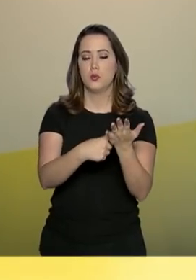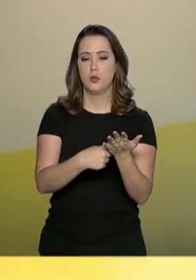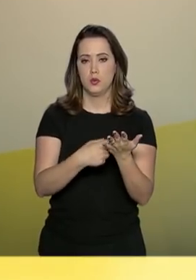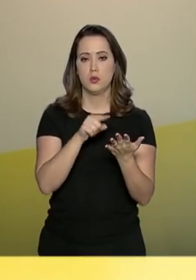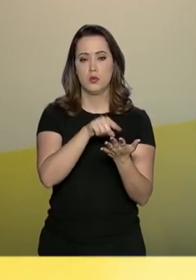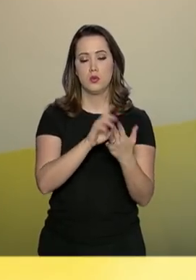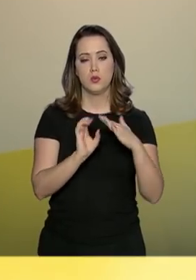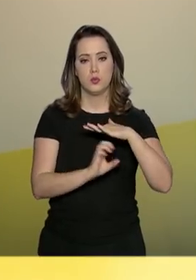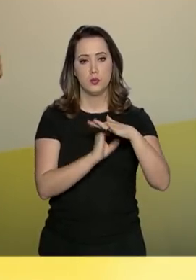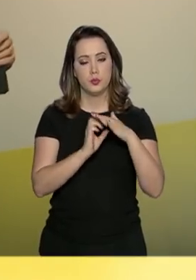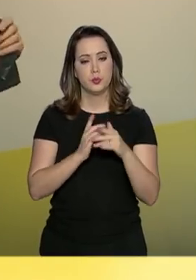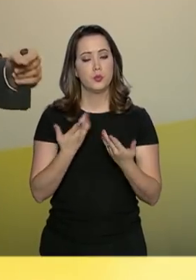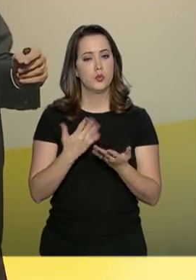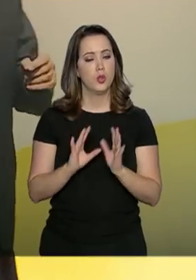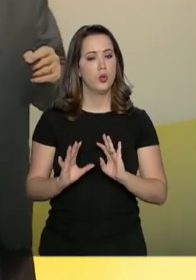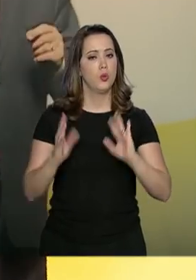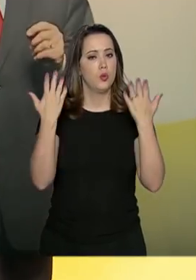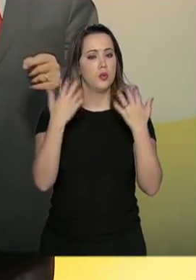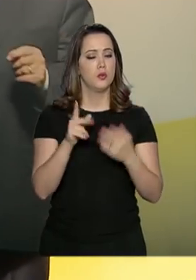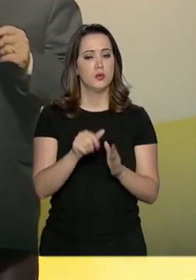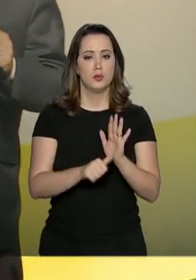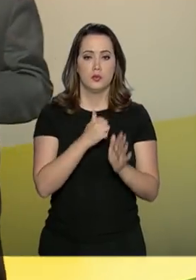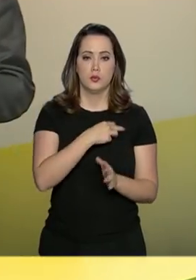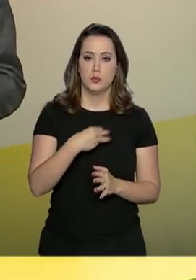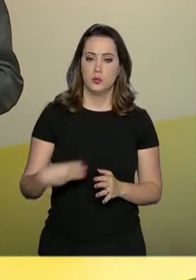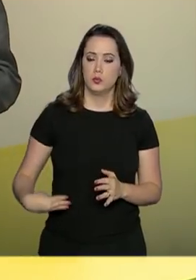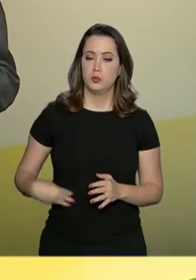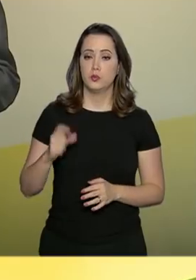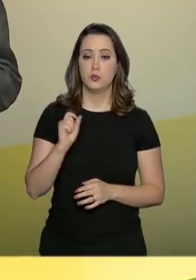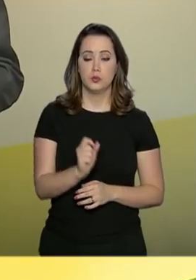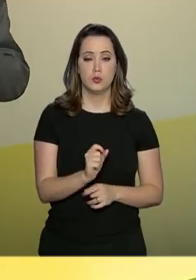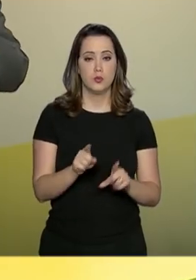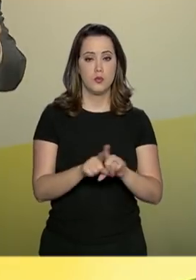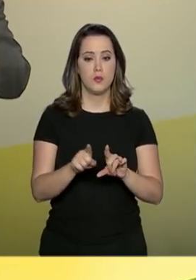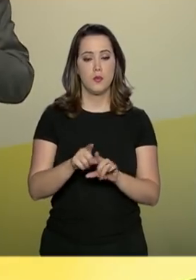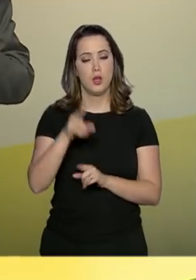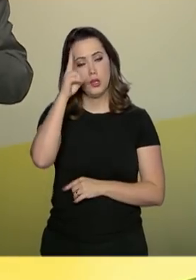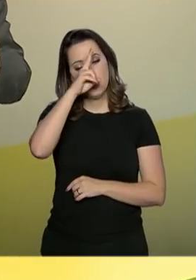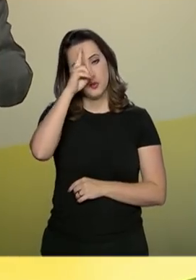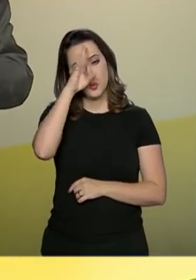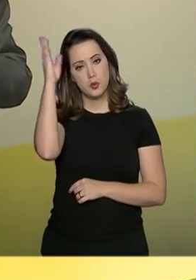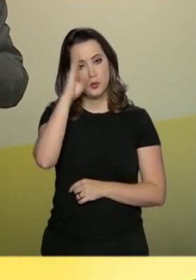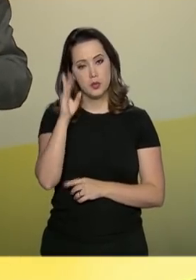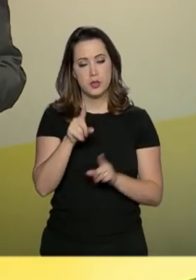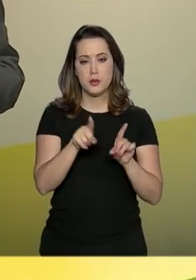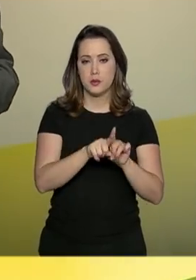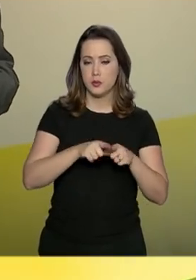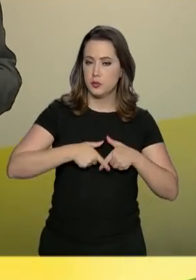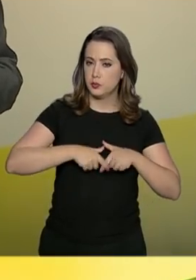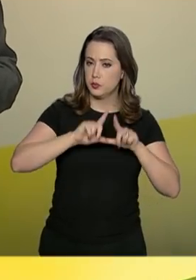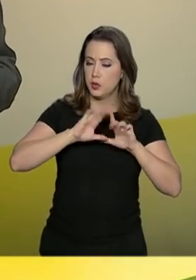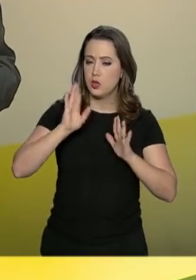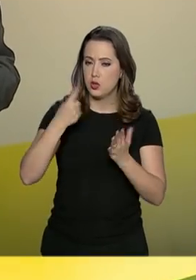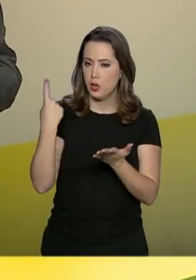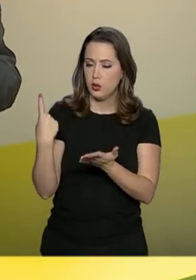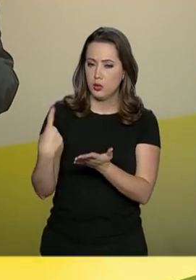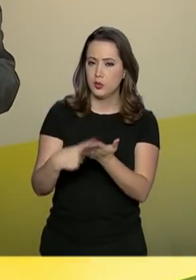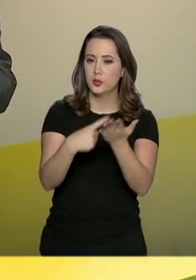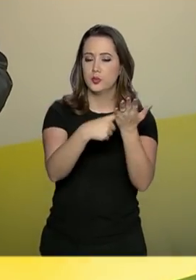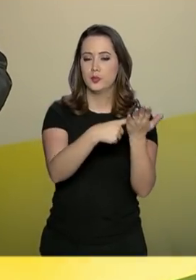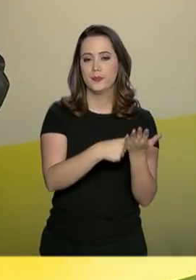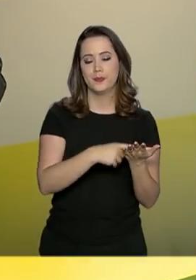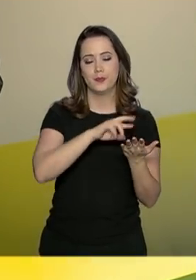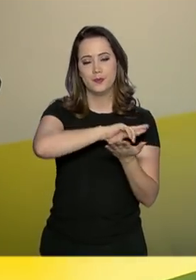No evento, o primeiro ministro israelense, Benjamin Netanyahu, lembrou que Brasil e Israel já conquistaram